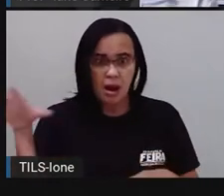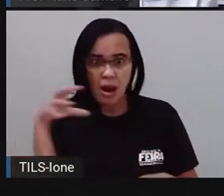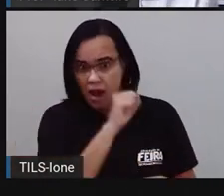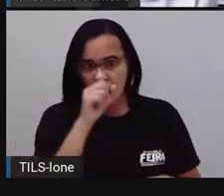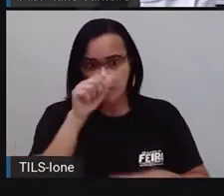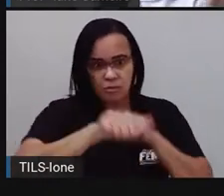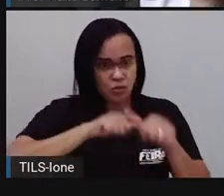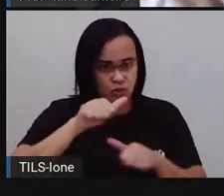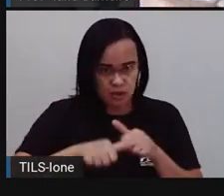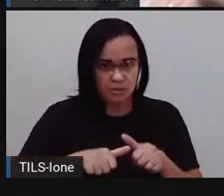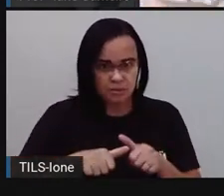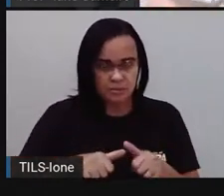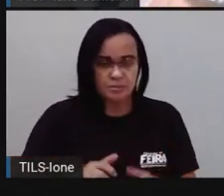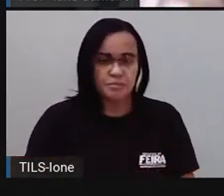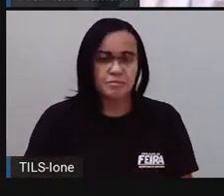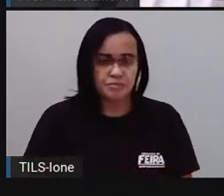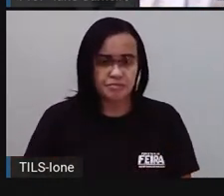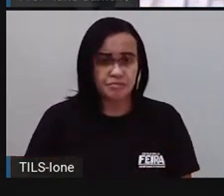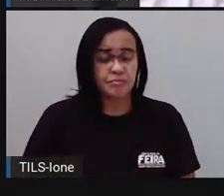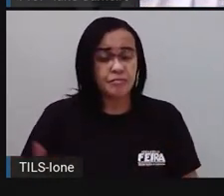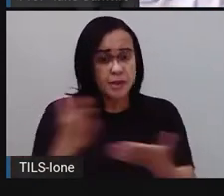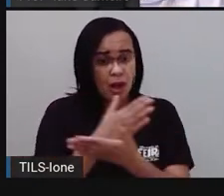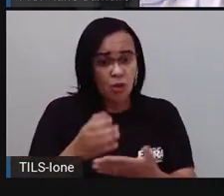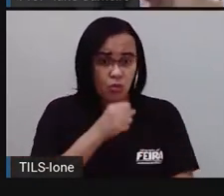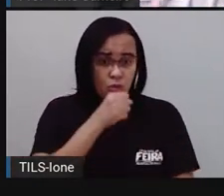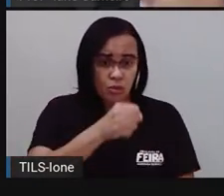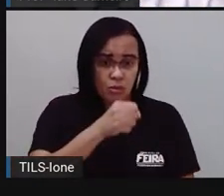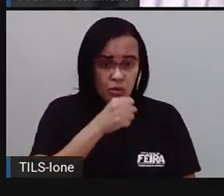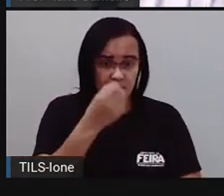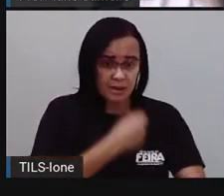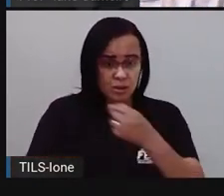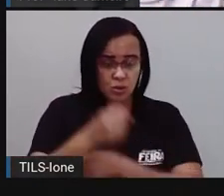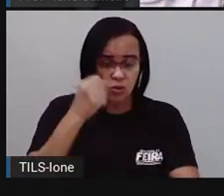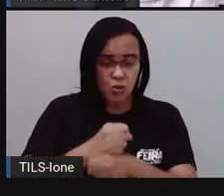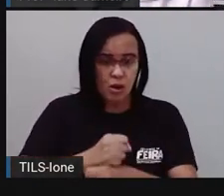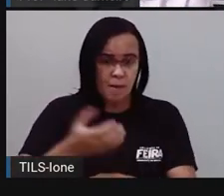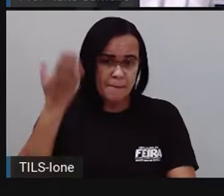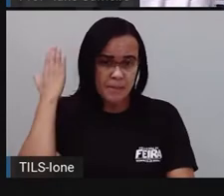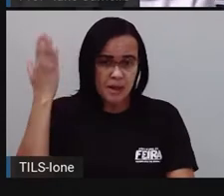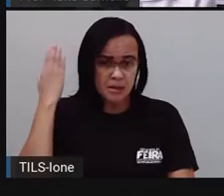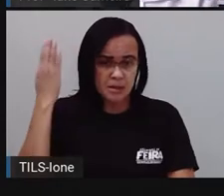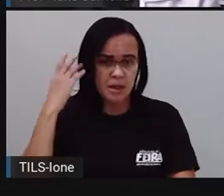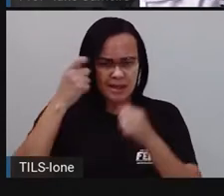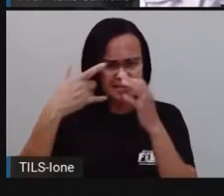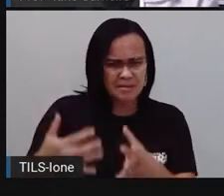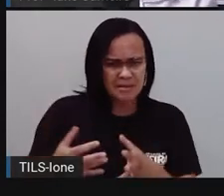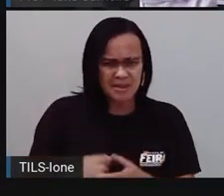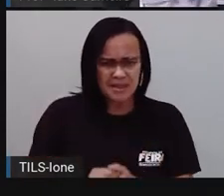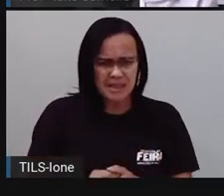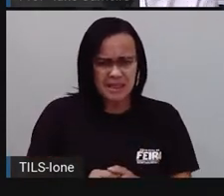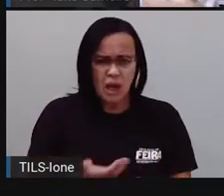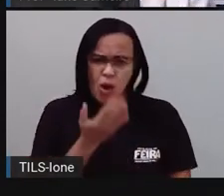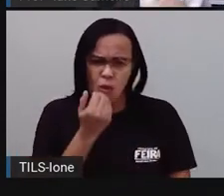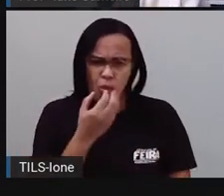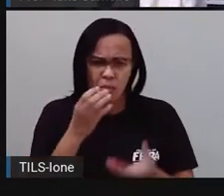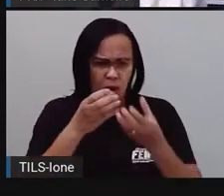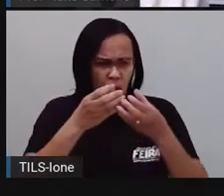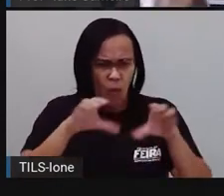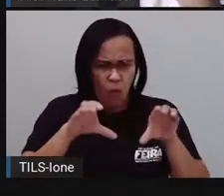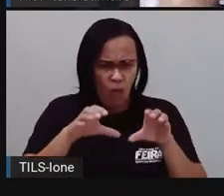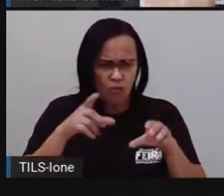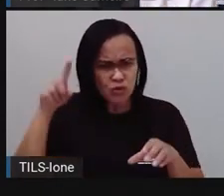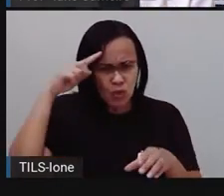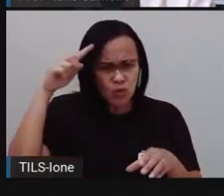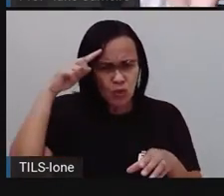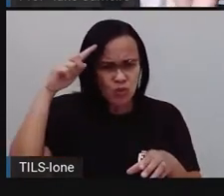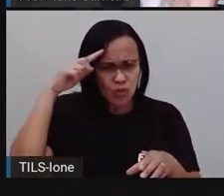né? Por exemplo, tem reportagem do ano passado que dizia que comer ovo, né? Todo dia era bom. Hoje, pode ser que a